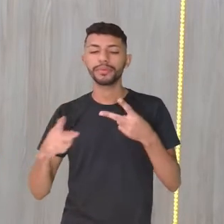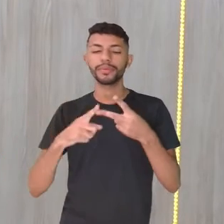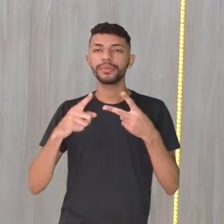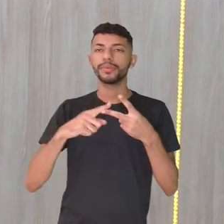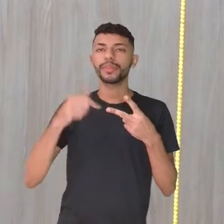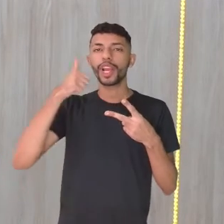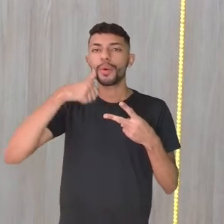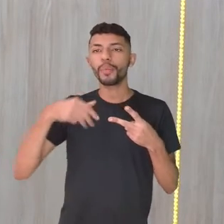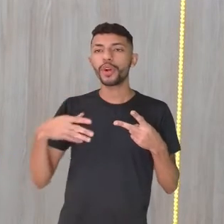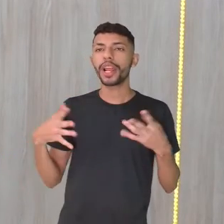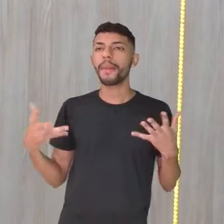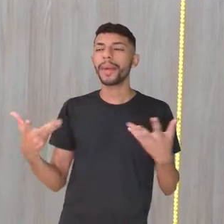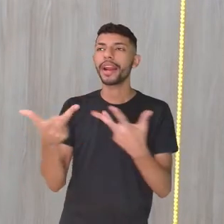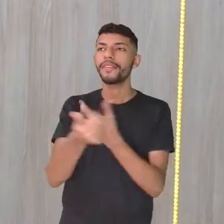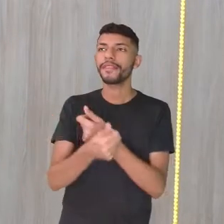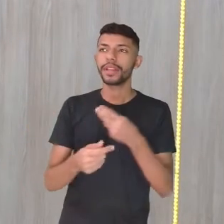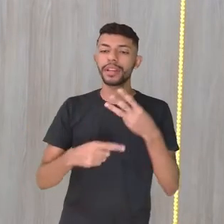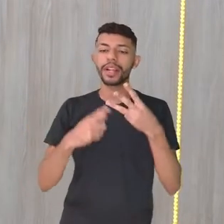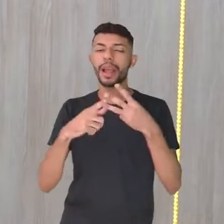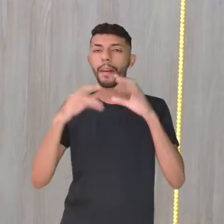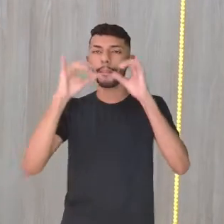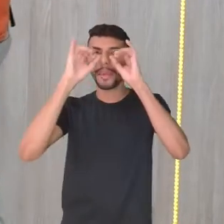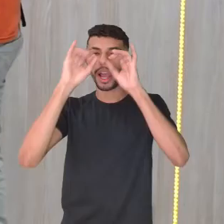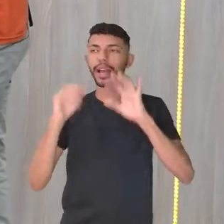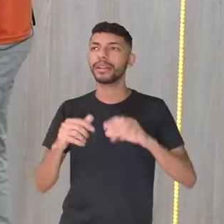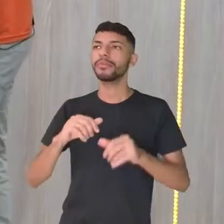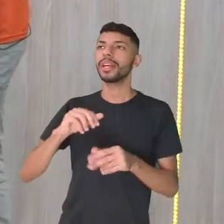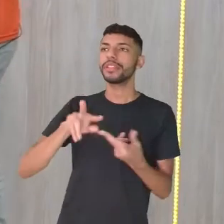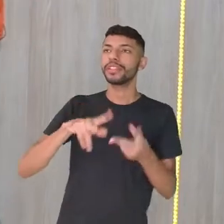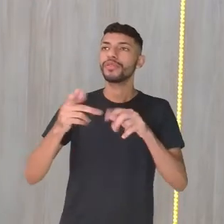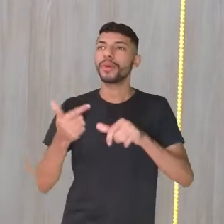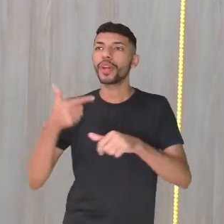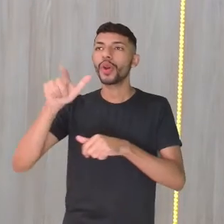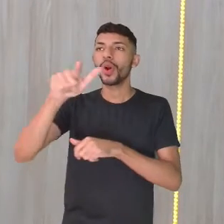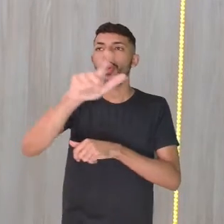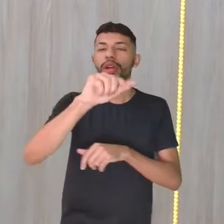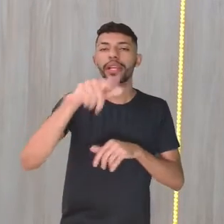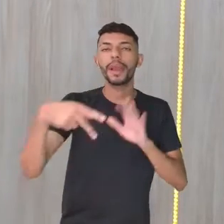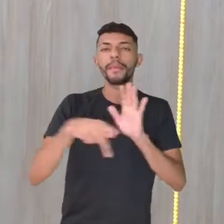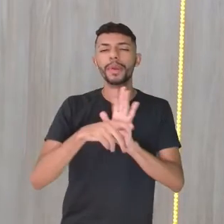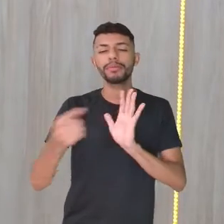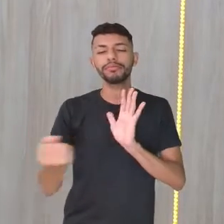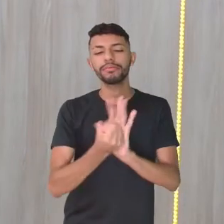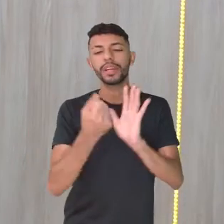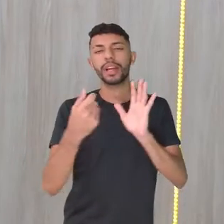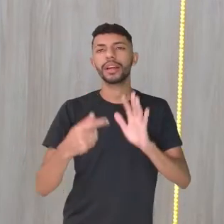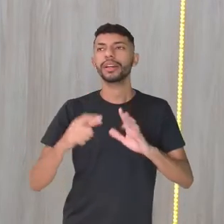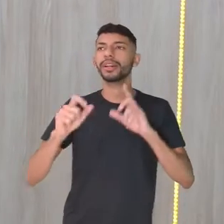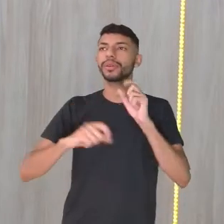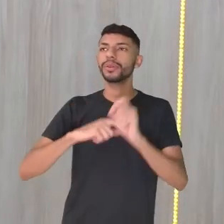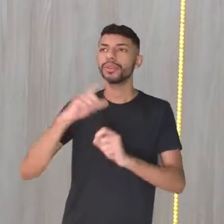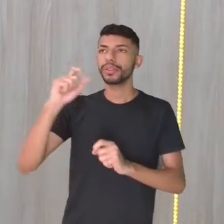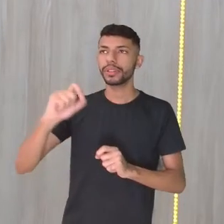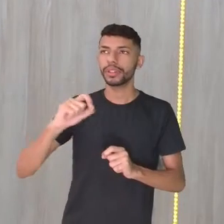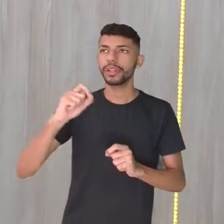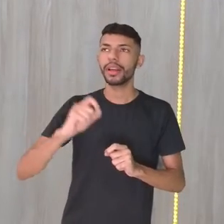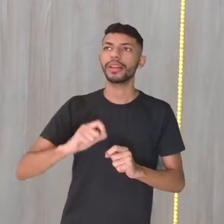transformaram... e esses outros que se transformaram em símbolos do nacionalismo americano,